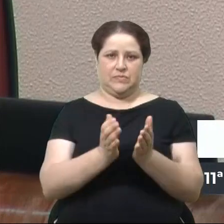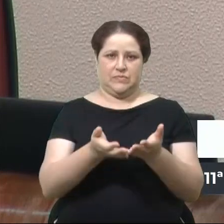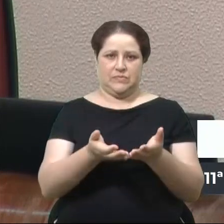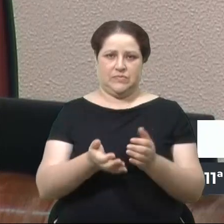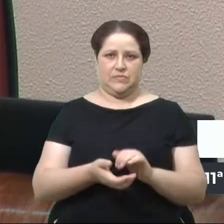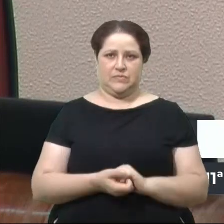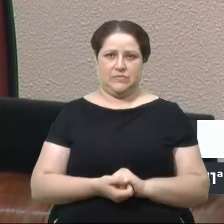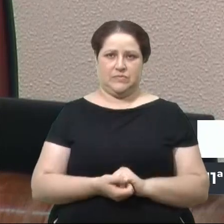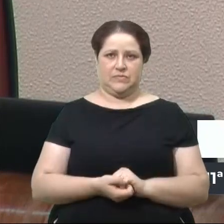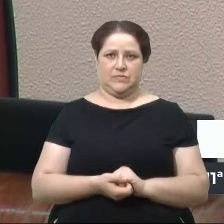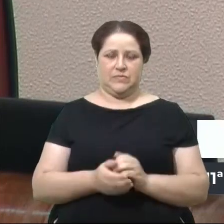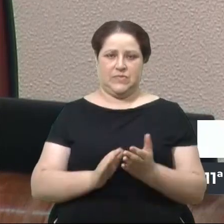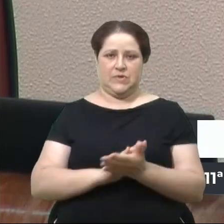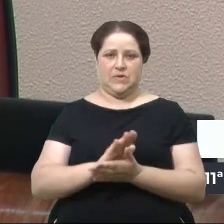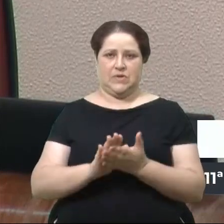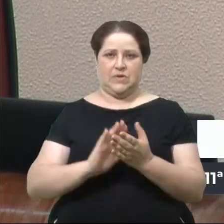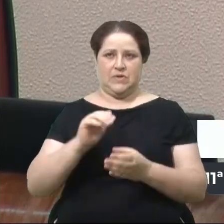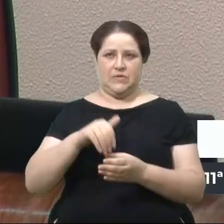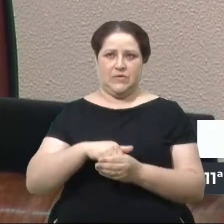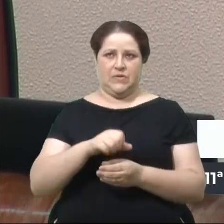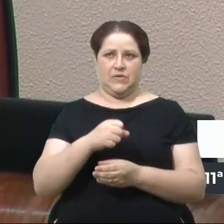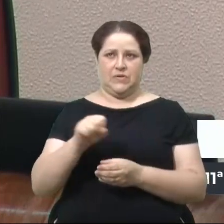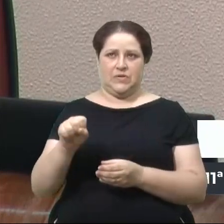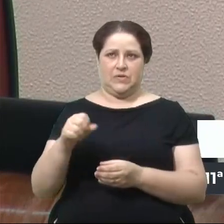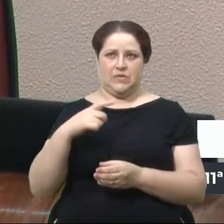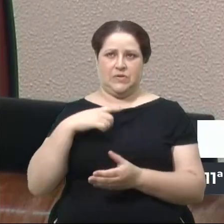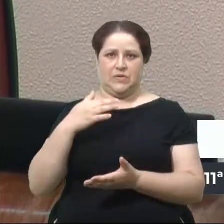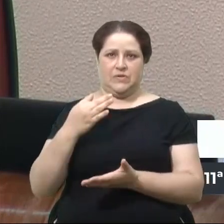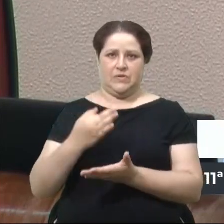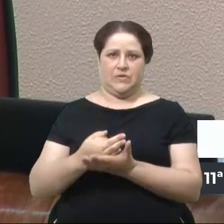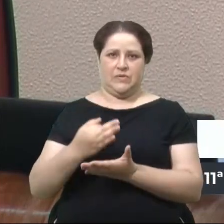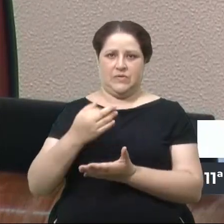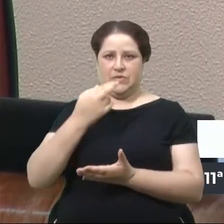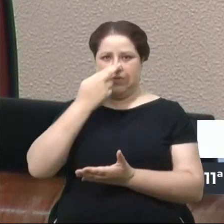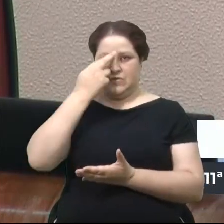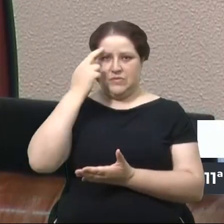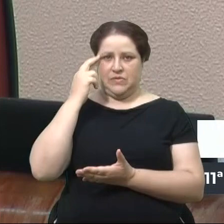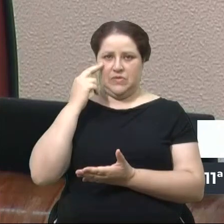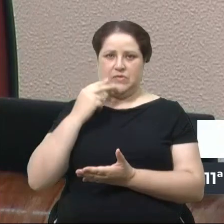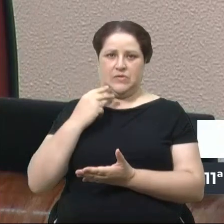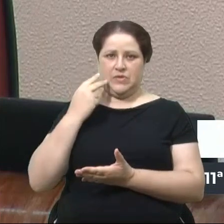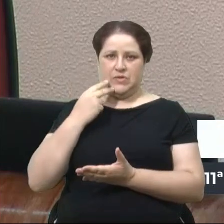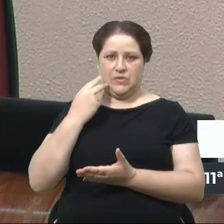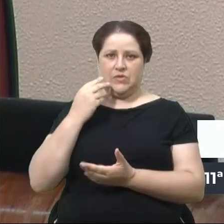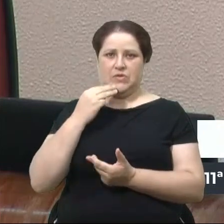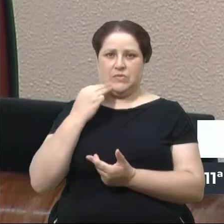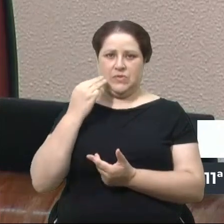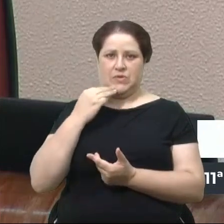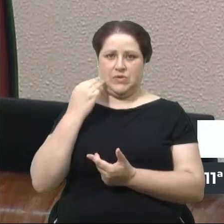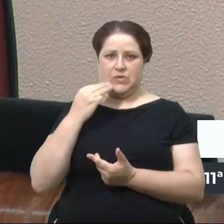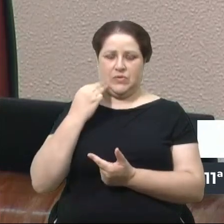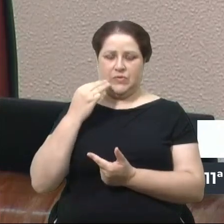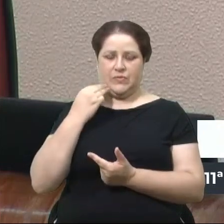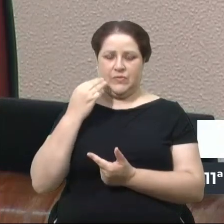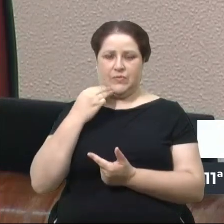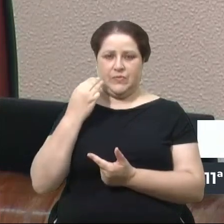Sem nenhum voto contrário. com ausência do Rafael Bueno. E da Marisol Santos. Isso.